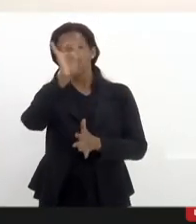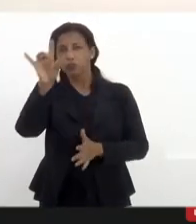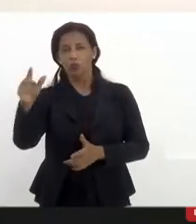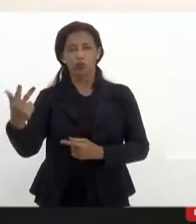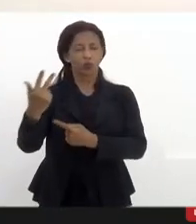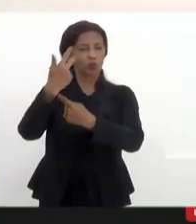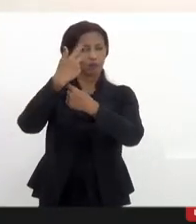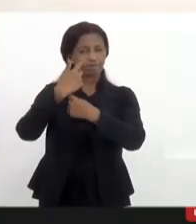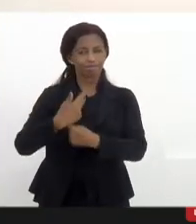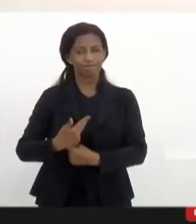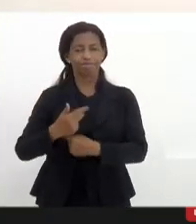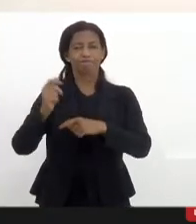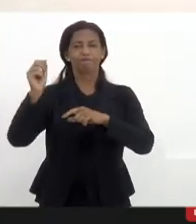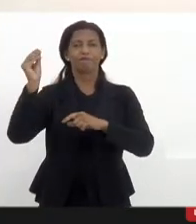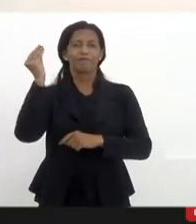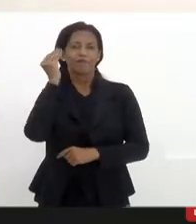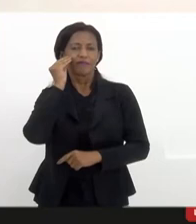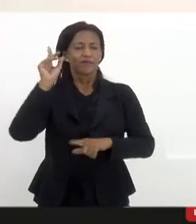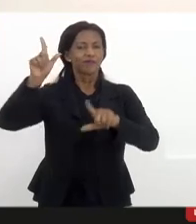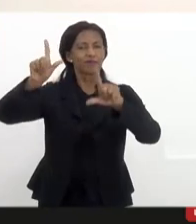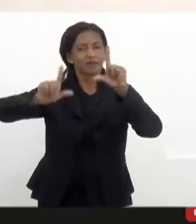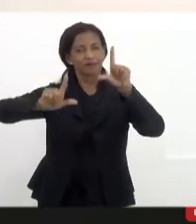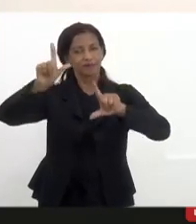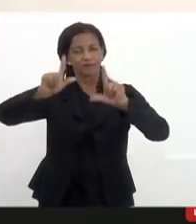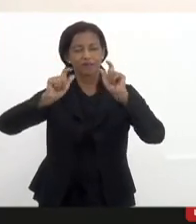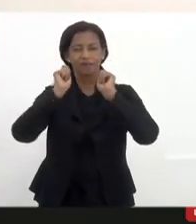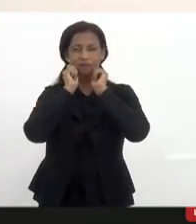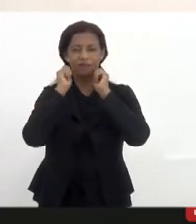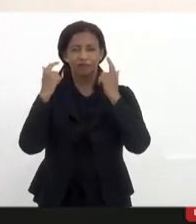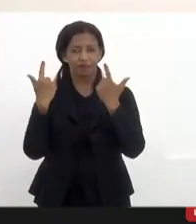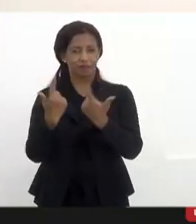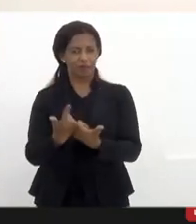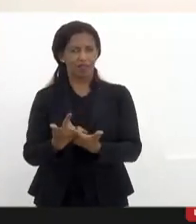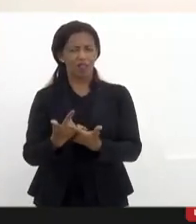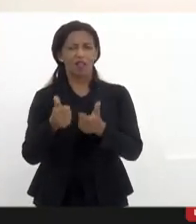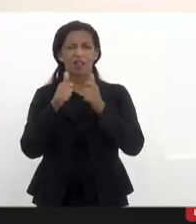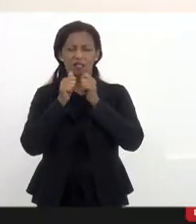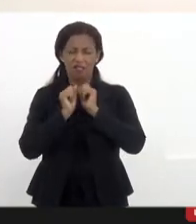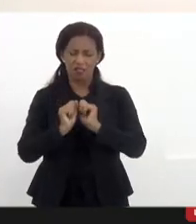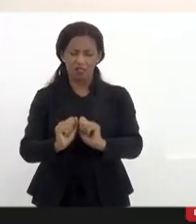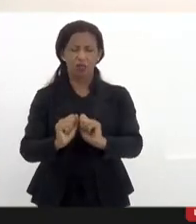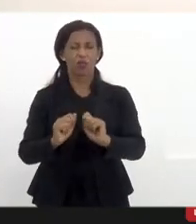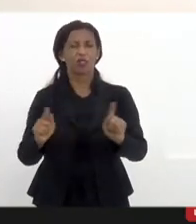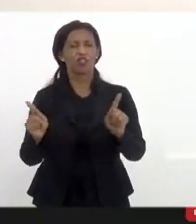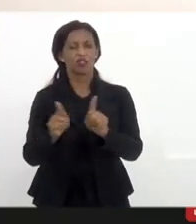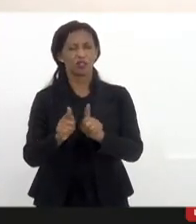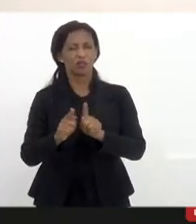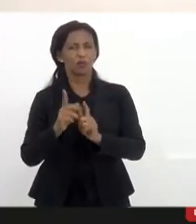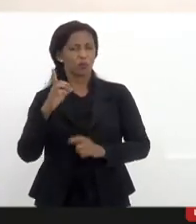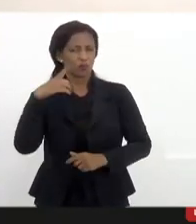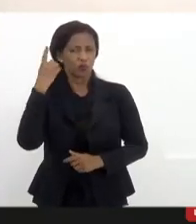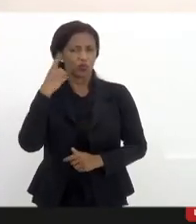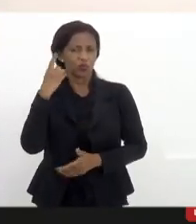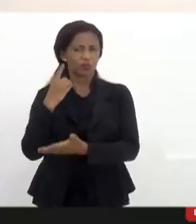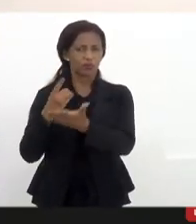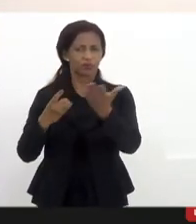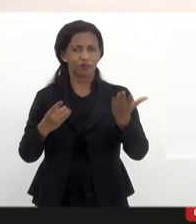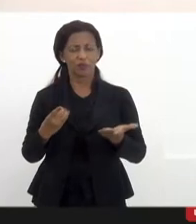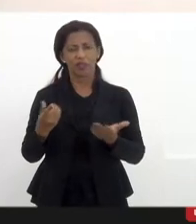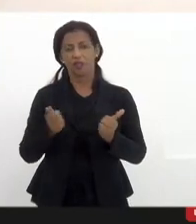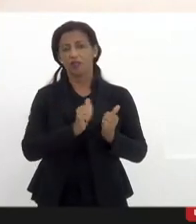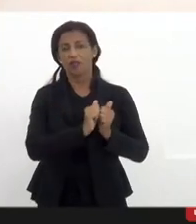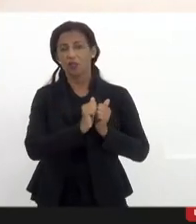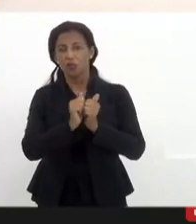audiência que nos acompanha pela TV Alerj, agradecer as assessorias dos parlamentares aqui presentes que vêm